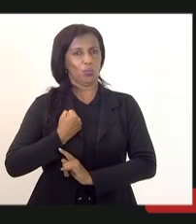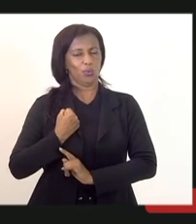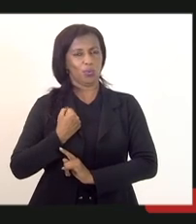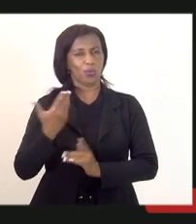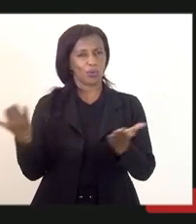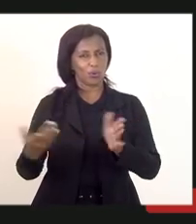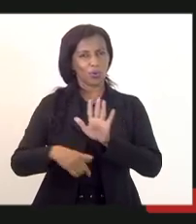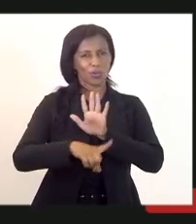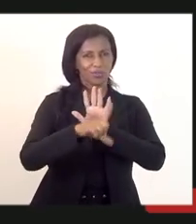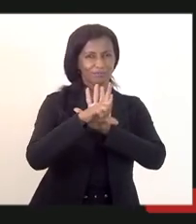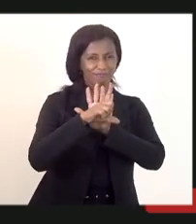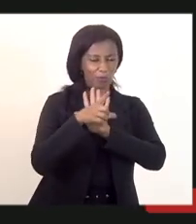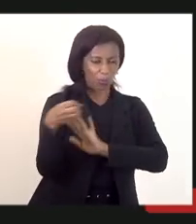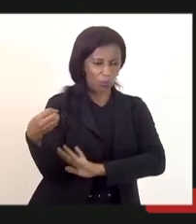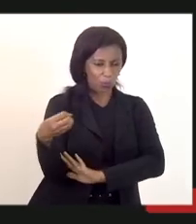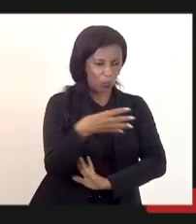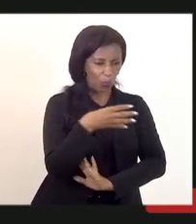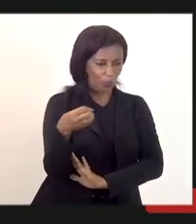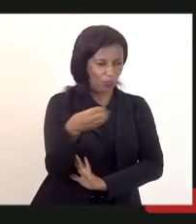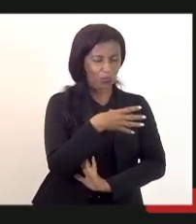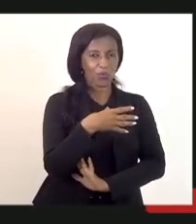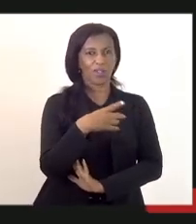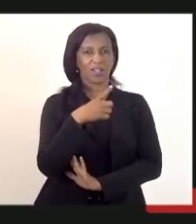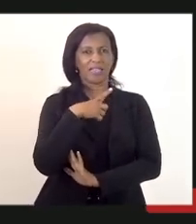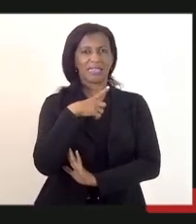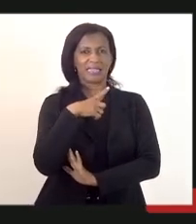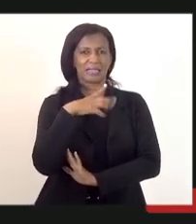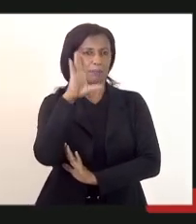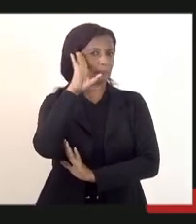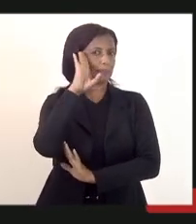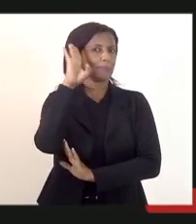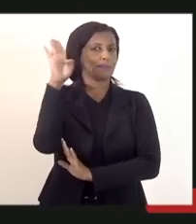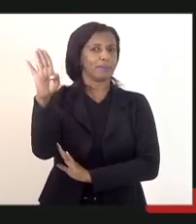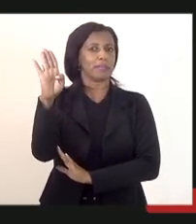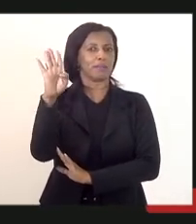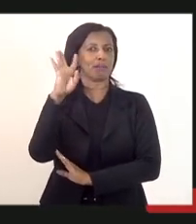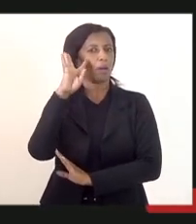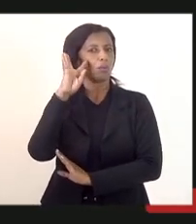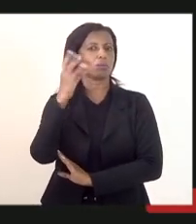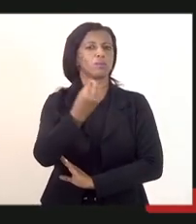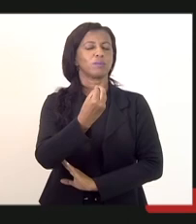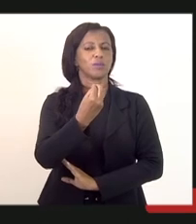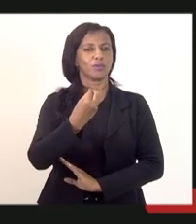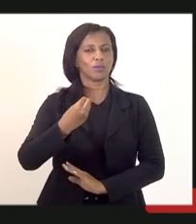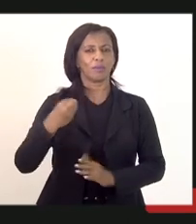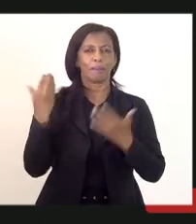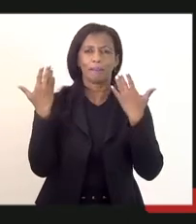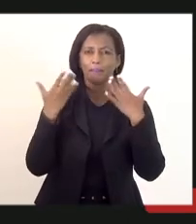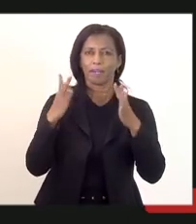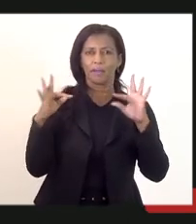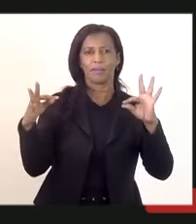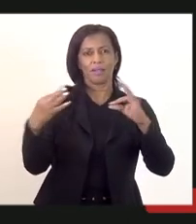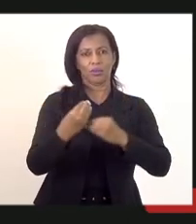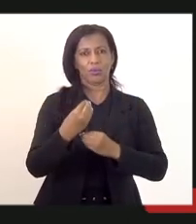nessa legislatura ela tem tem sido protagonista nas soluções parabéns a todos os envolvidos